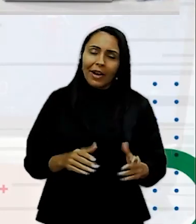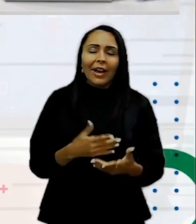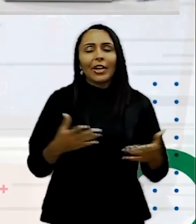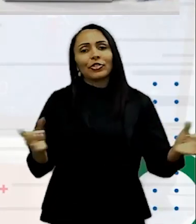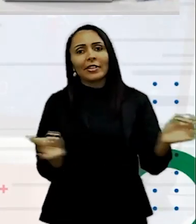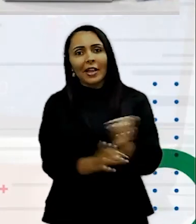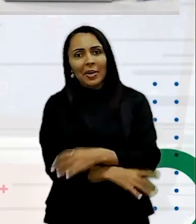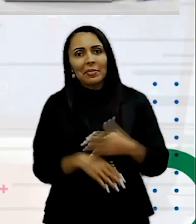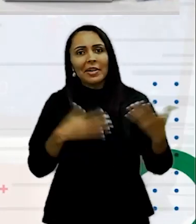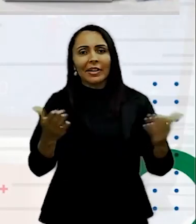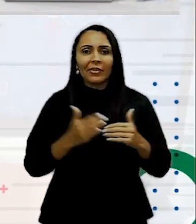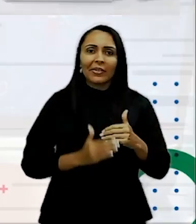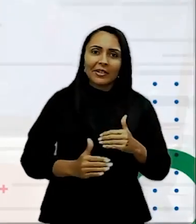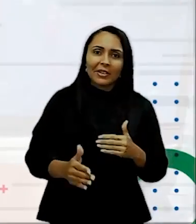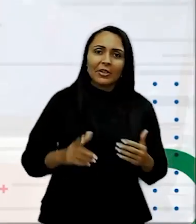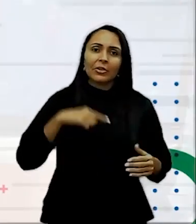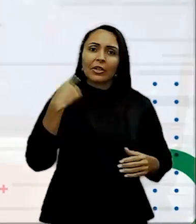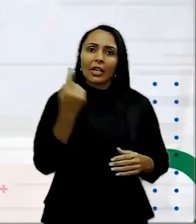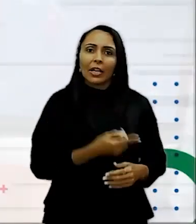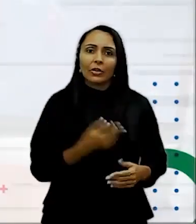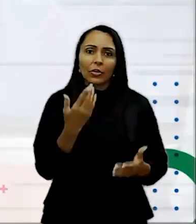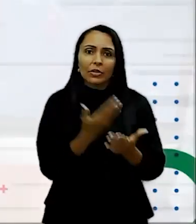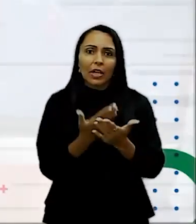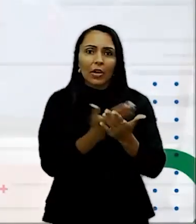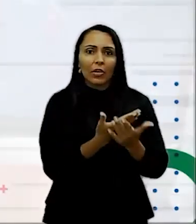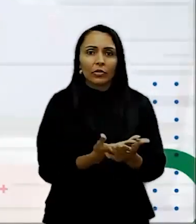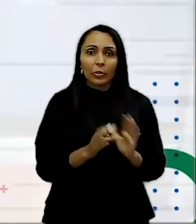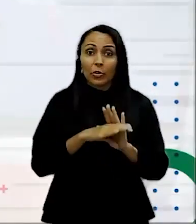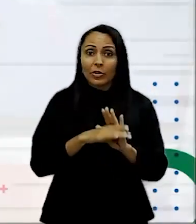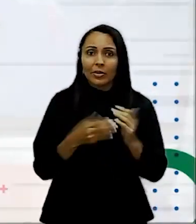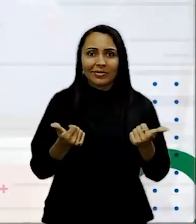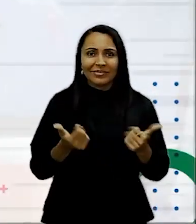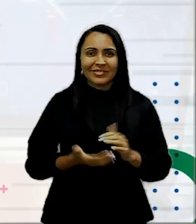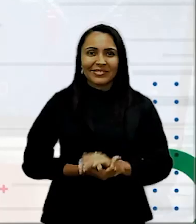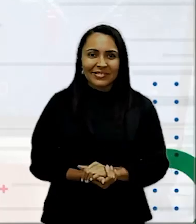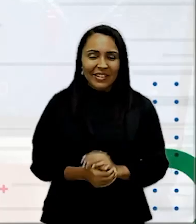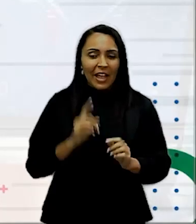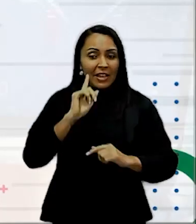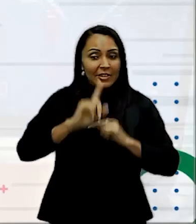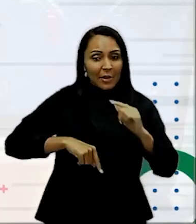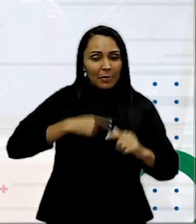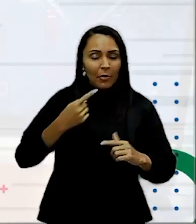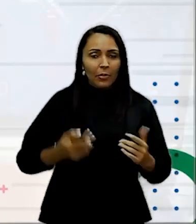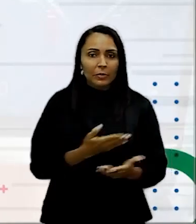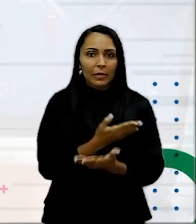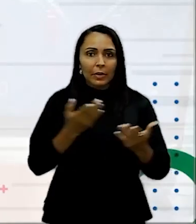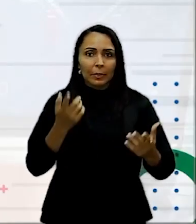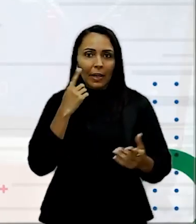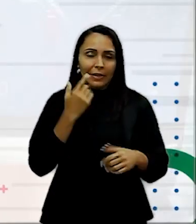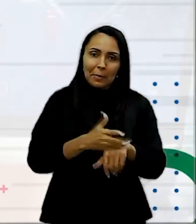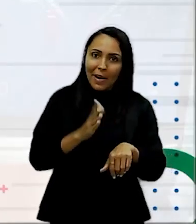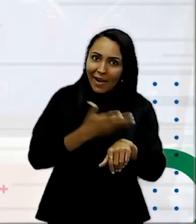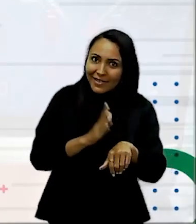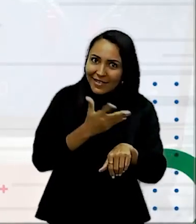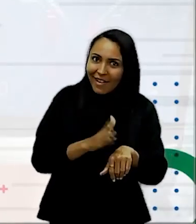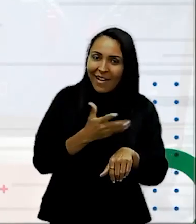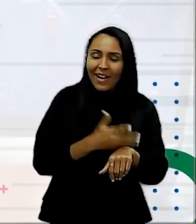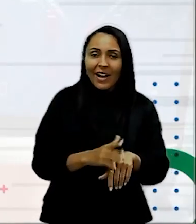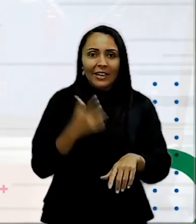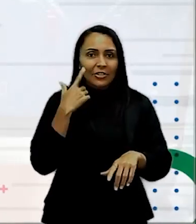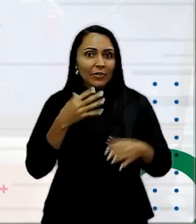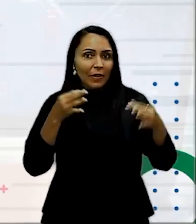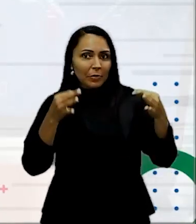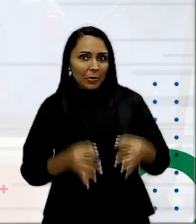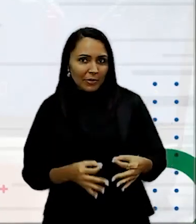acaba O início Da nossa aula Sobre conceitos Depois nós passaremos Para a parte prática Onde a gente vai De fato